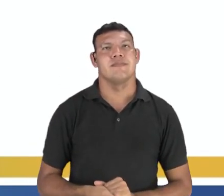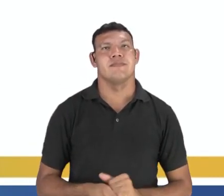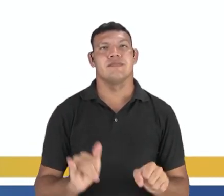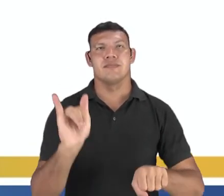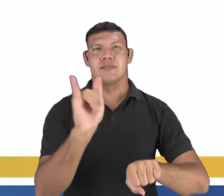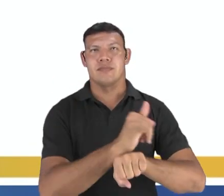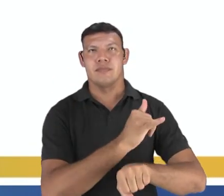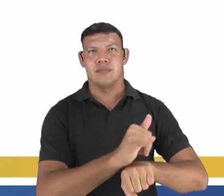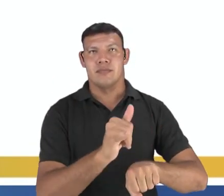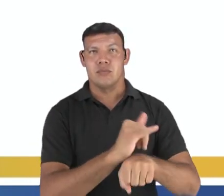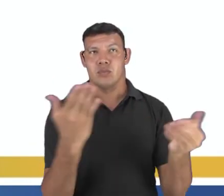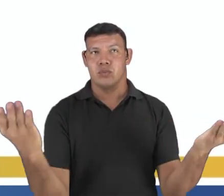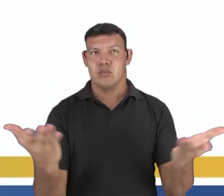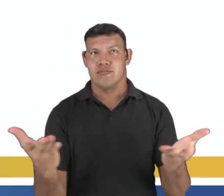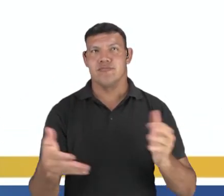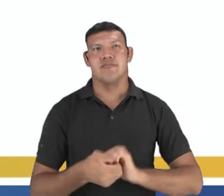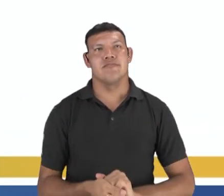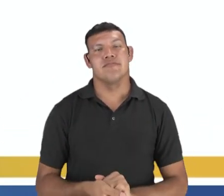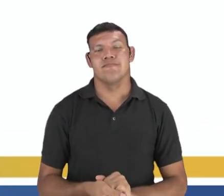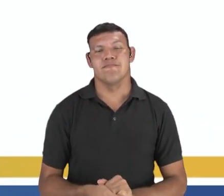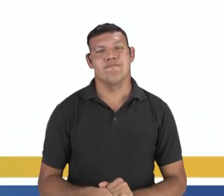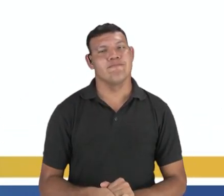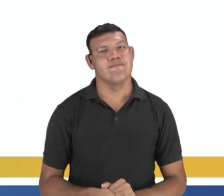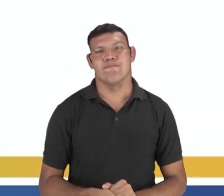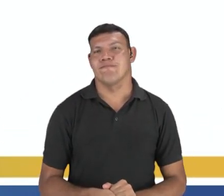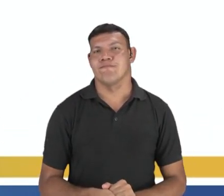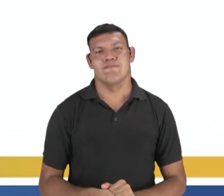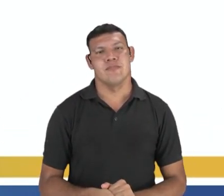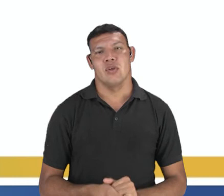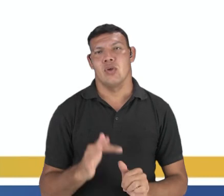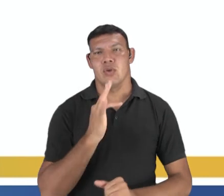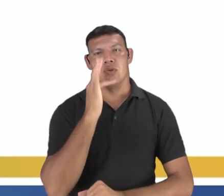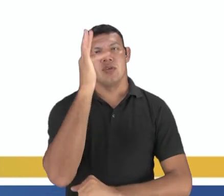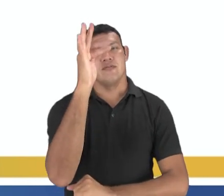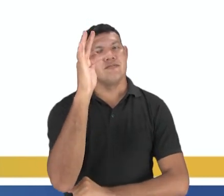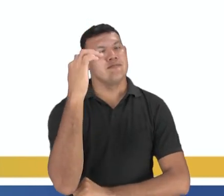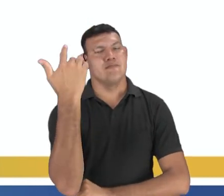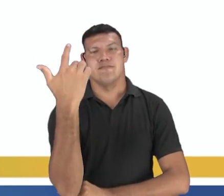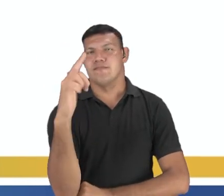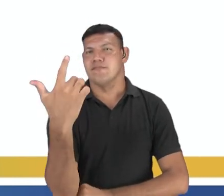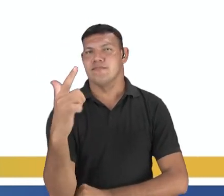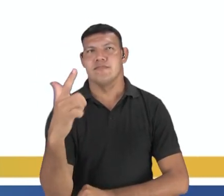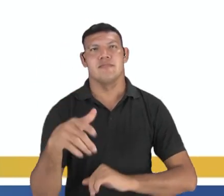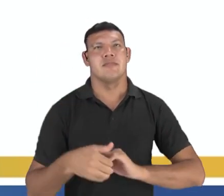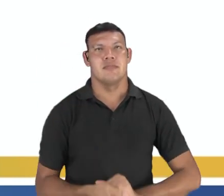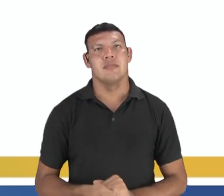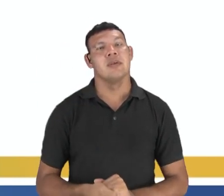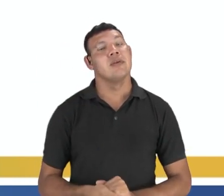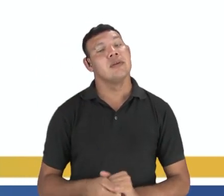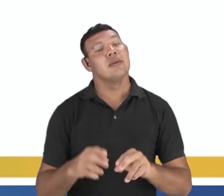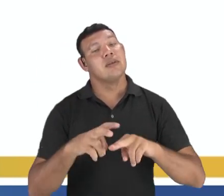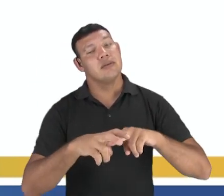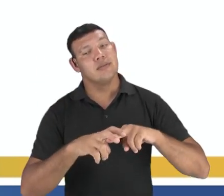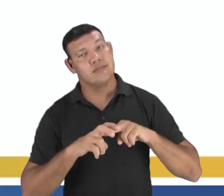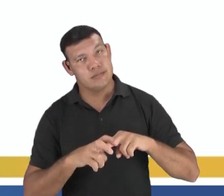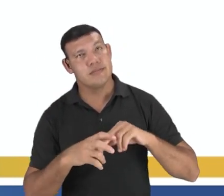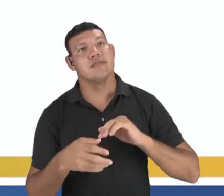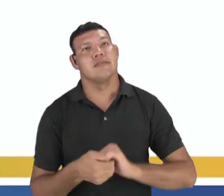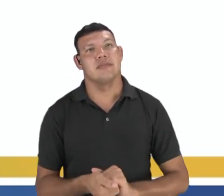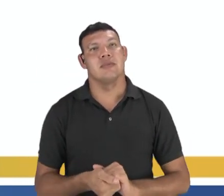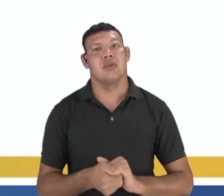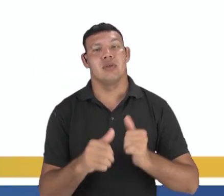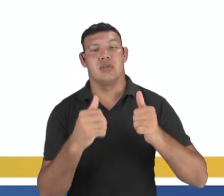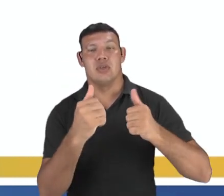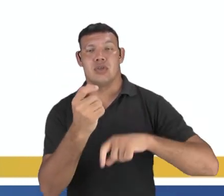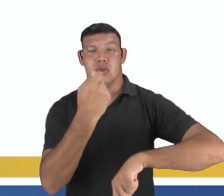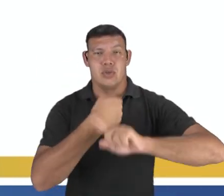você compreende sobre a seguinte afirmação a técnica de hoje pode não ser mais a técnica em voga amanhã por isso